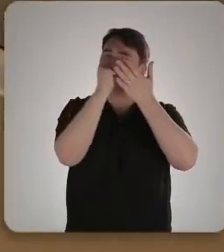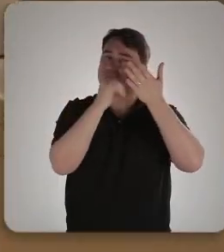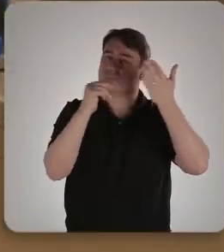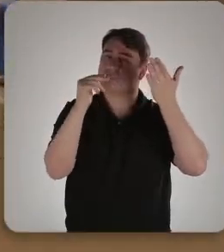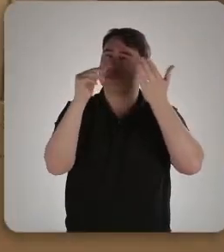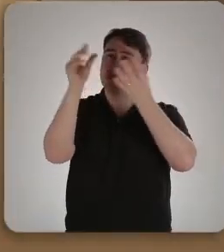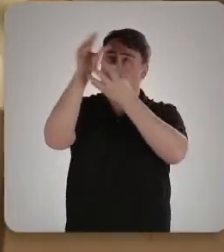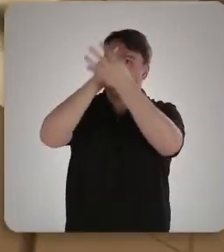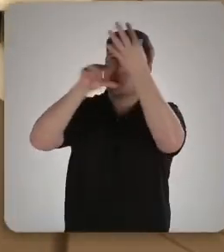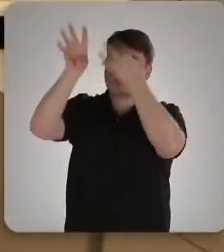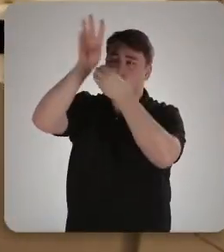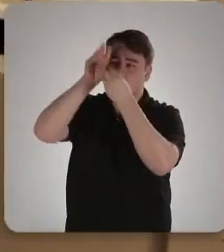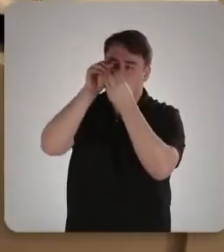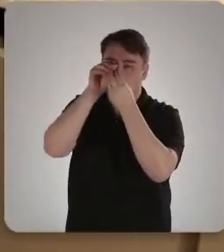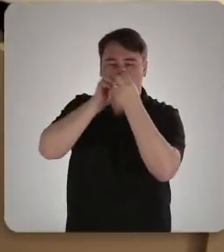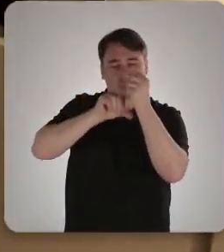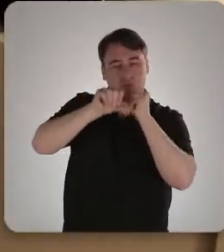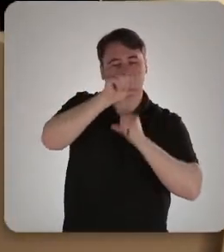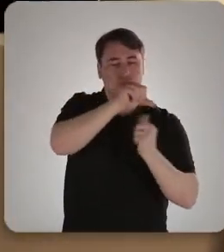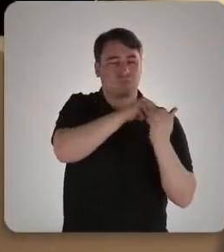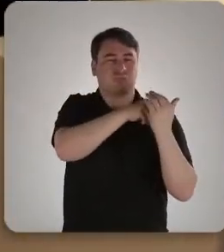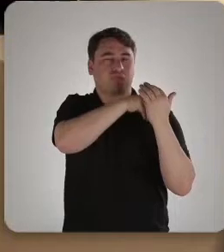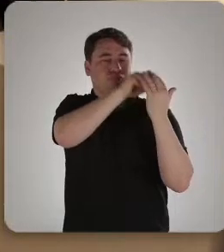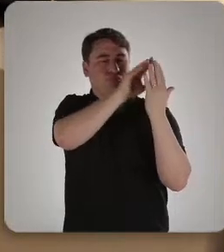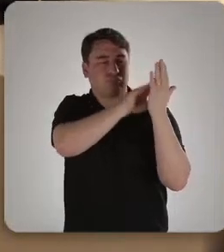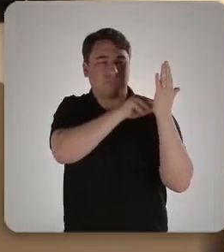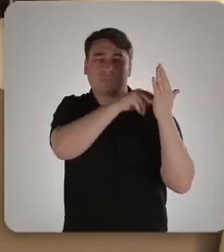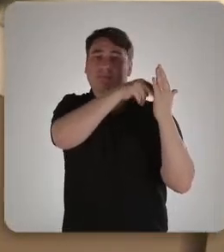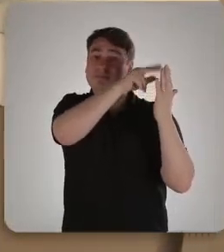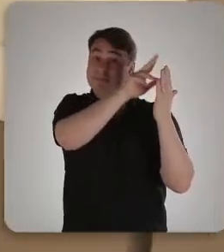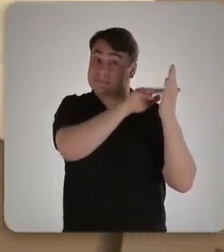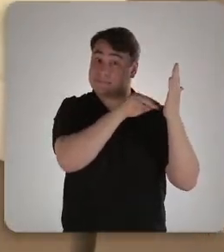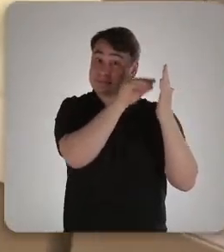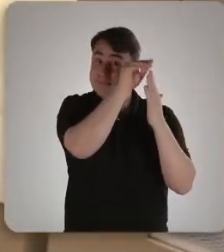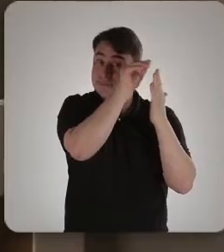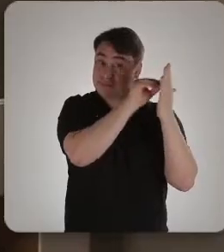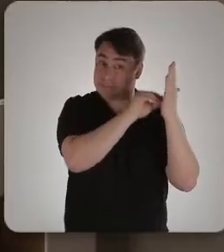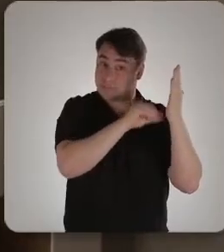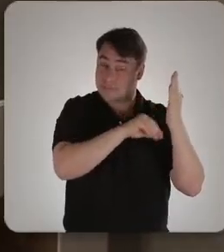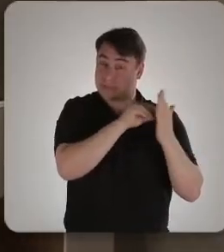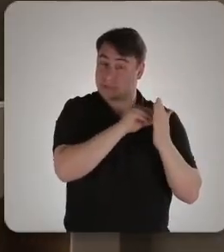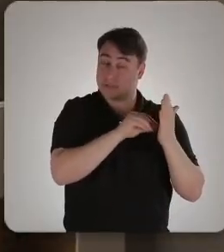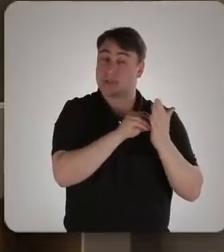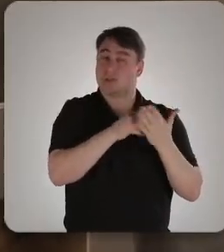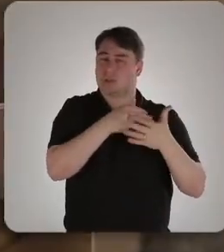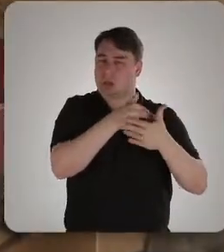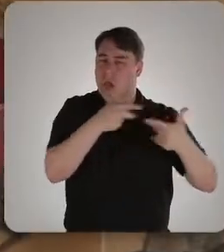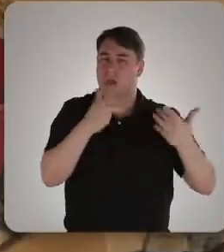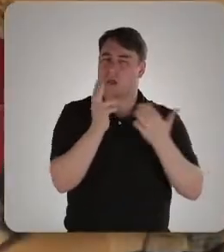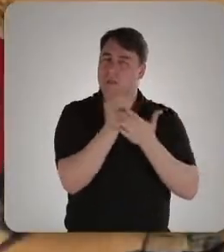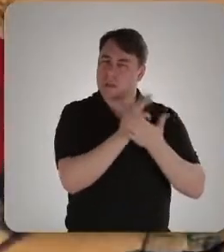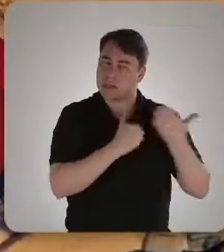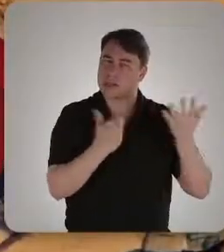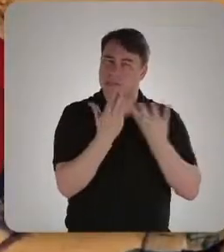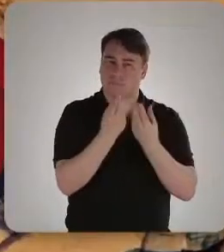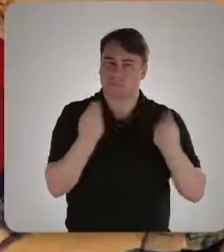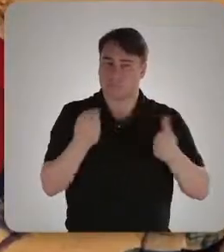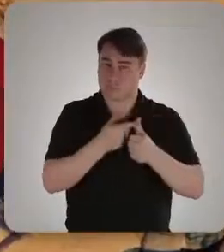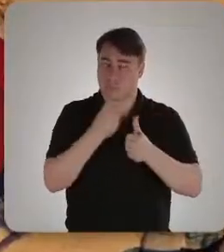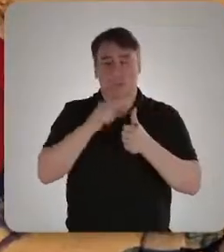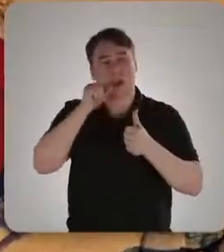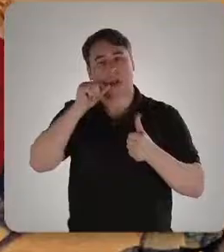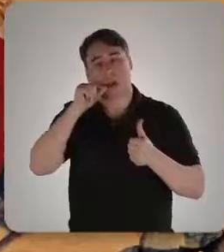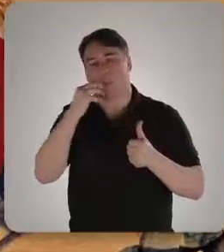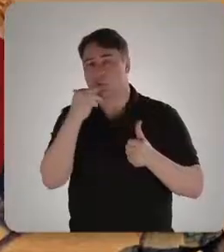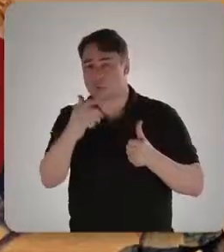E logo essas imagens começaram a sair pelas mãos do artista, na forma de muitos desenhos. Primeiro